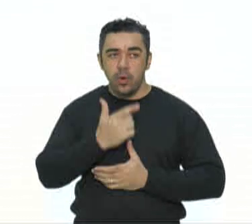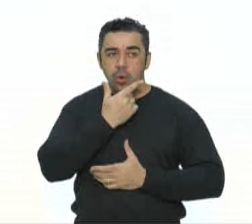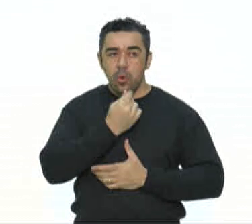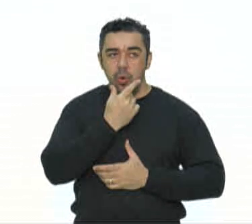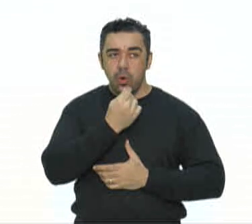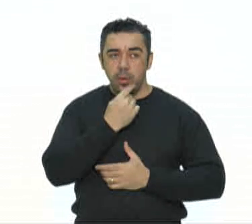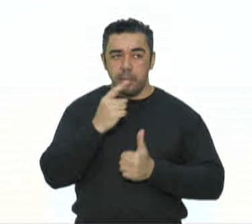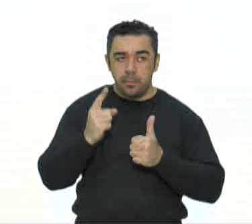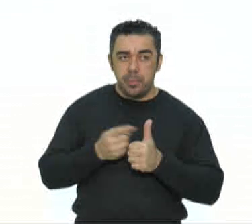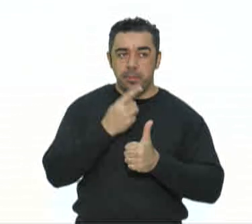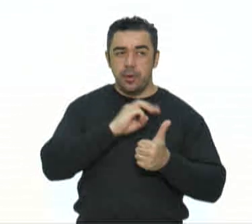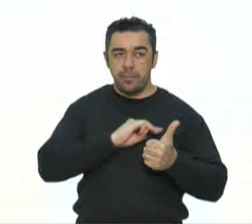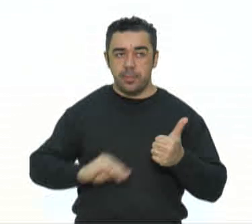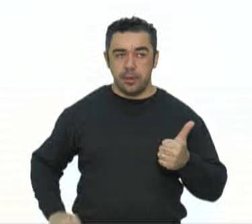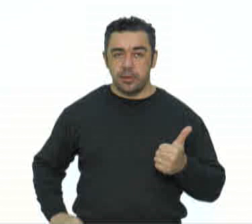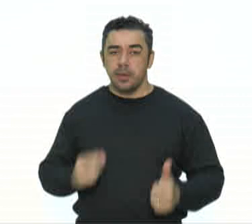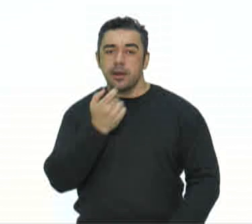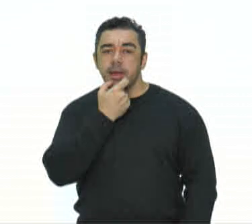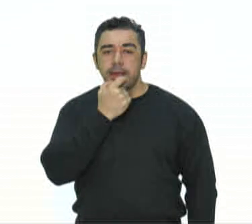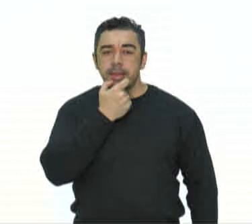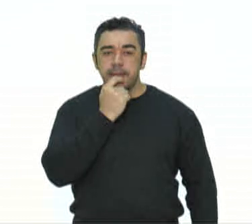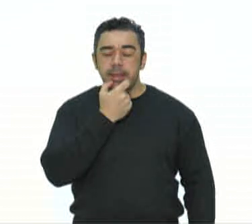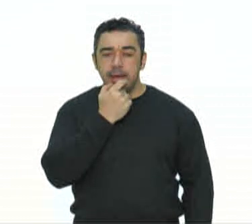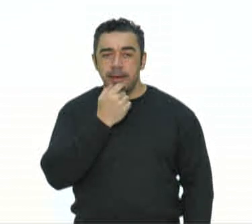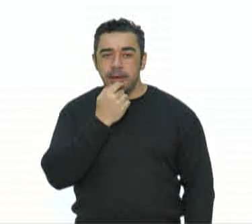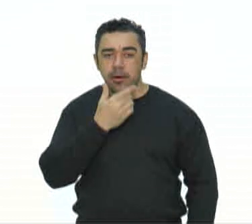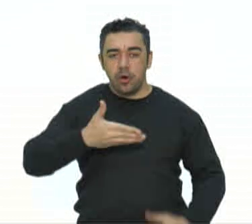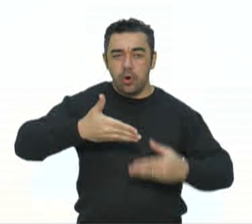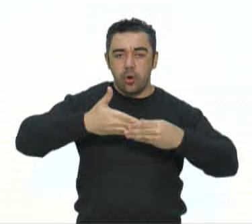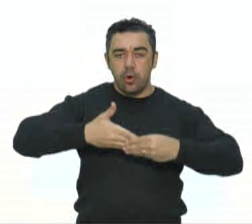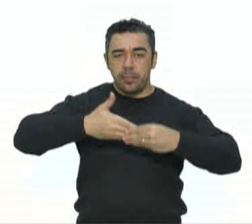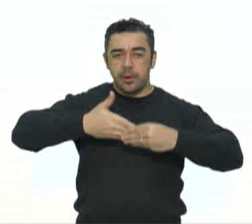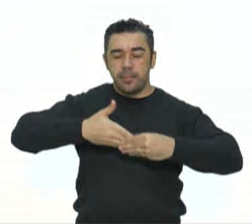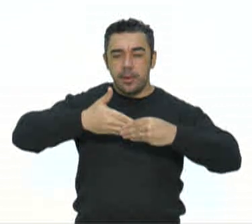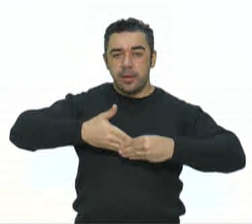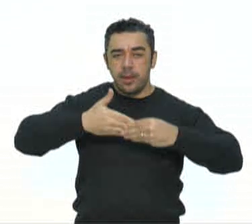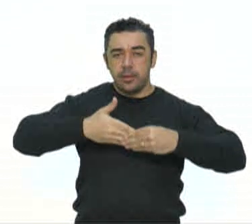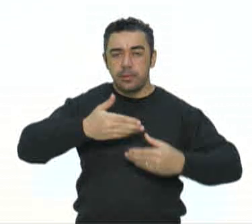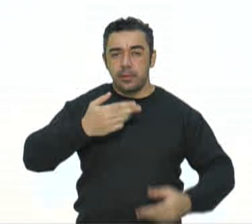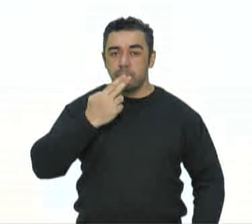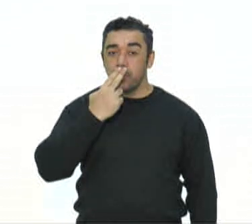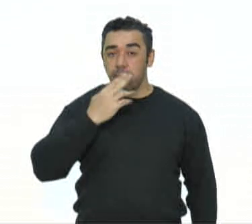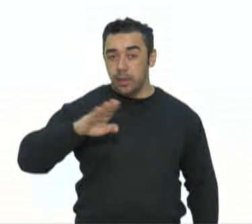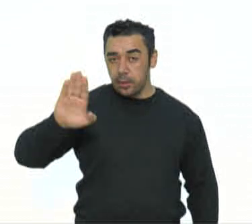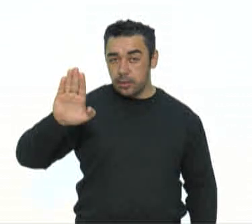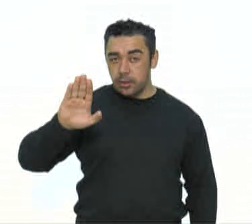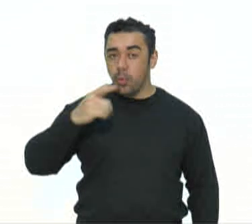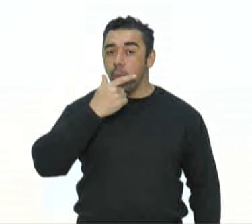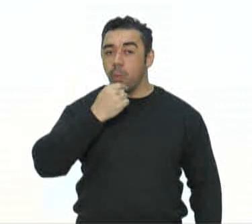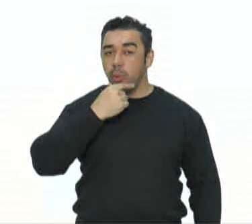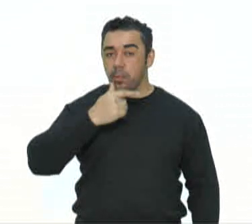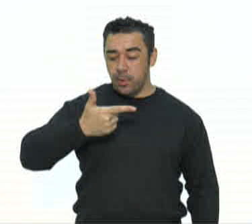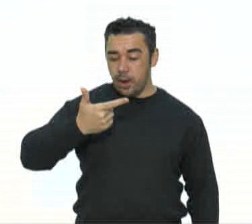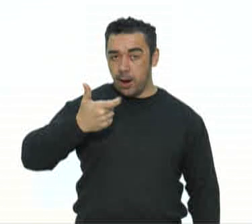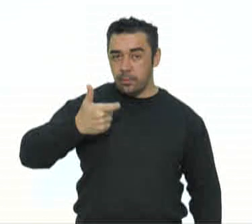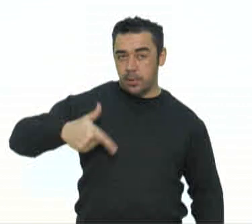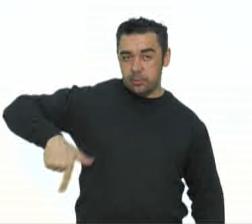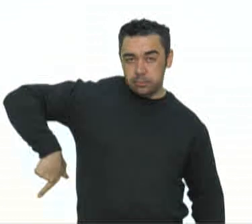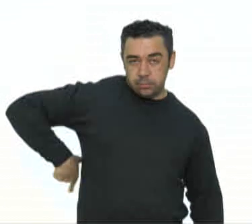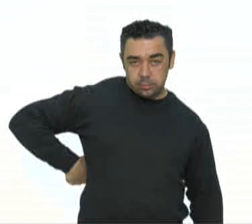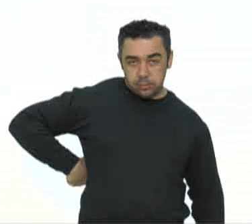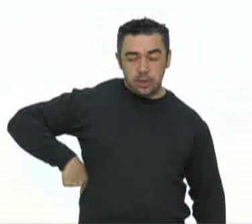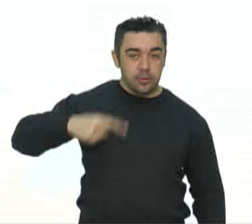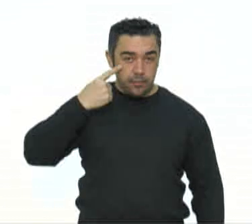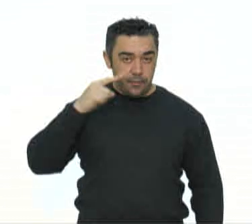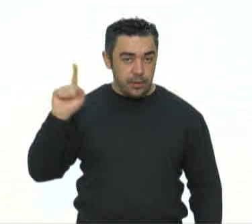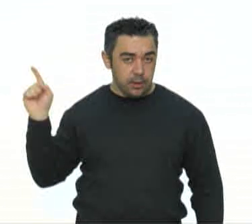cumprimentando o Hitler, e o Hitler segura atrás dele, uma arma escondida. Por trás do Chamberlain, você